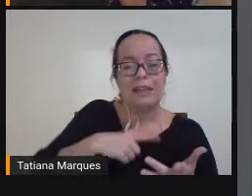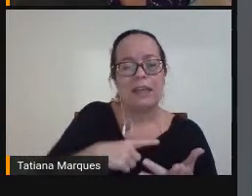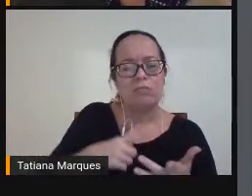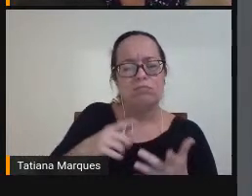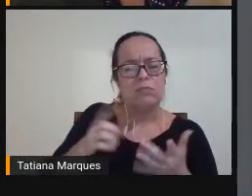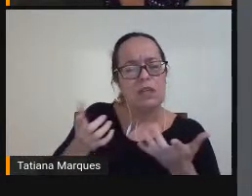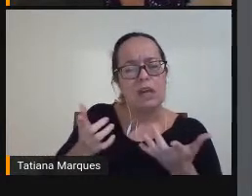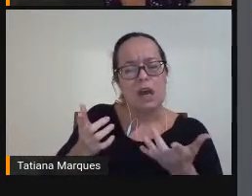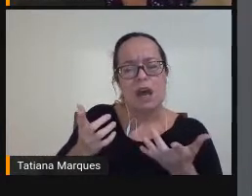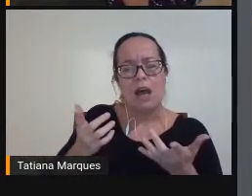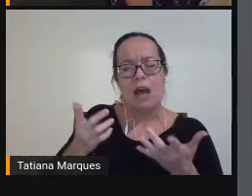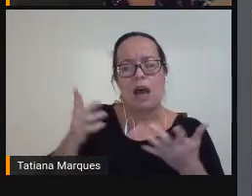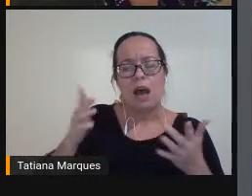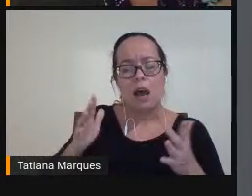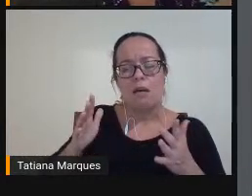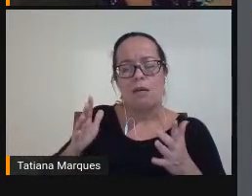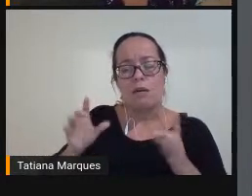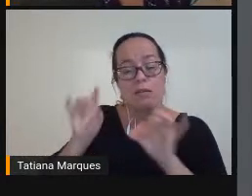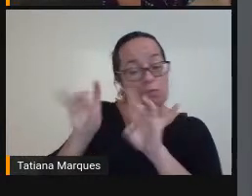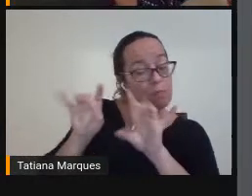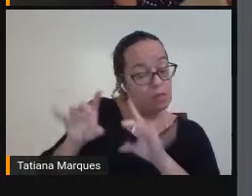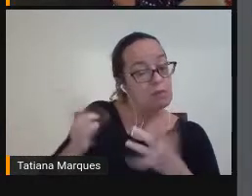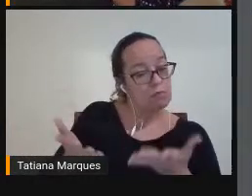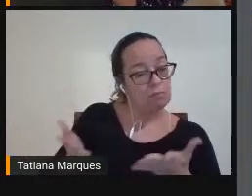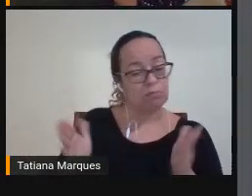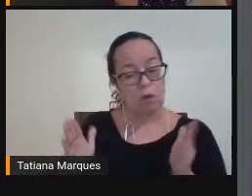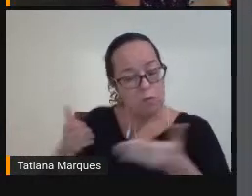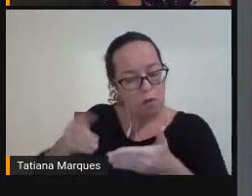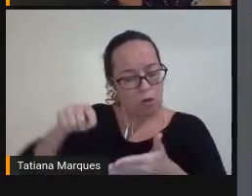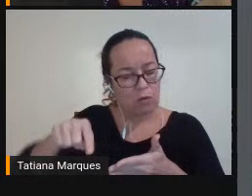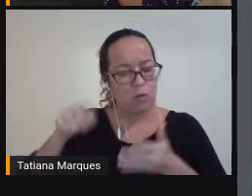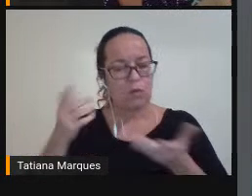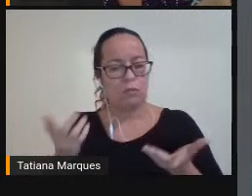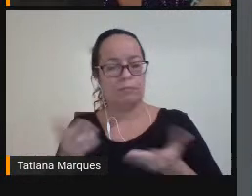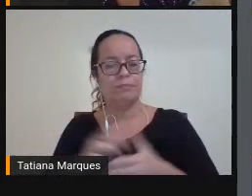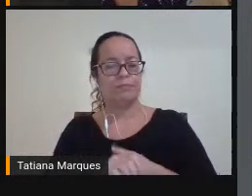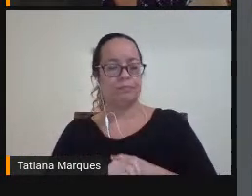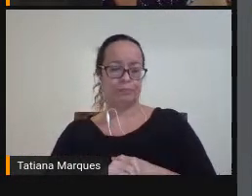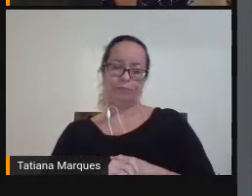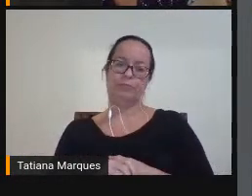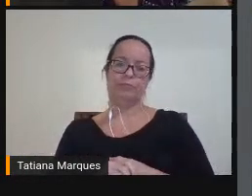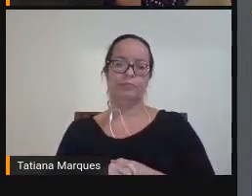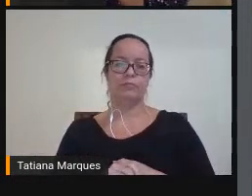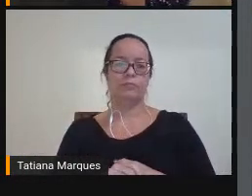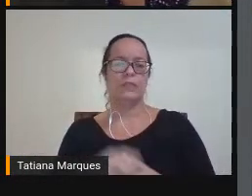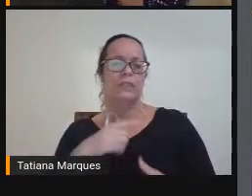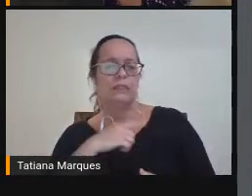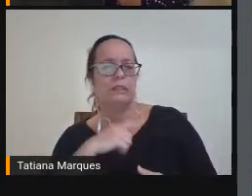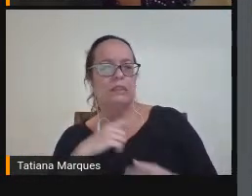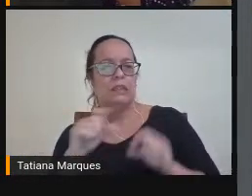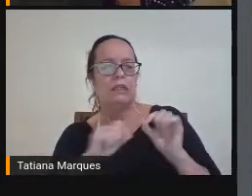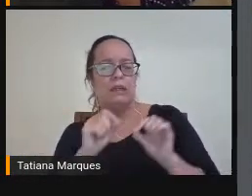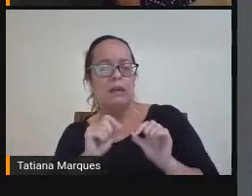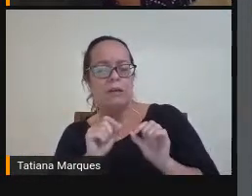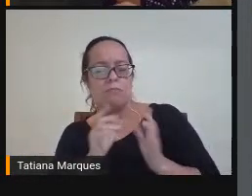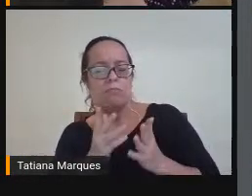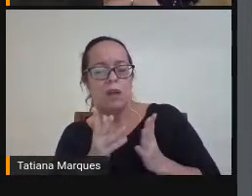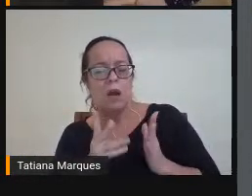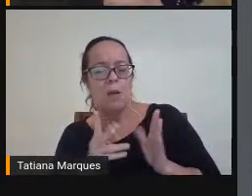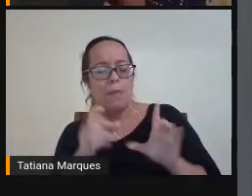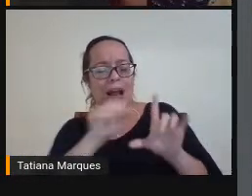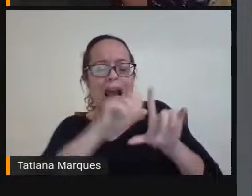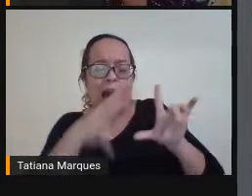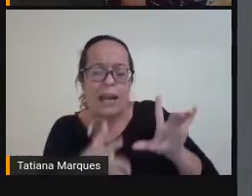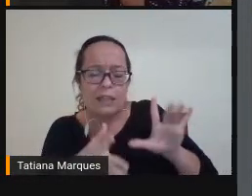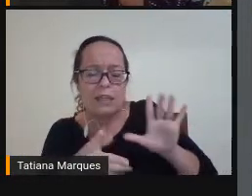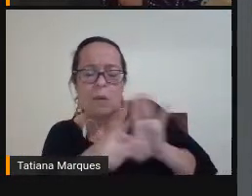Essas Especificidades Por muito tempo Elas foram Tidas Como Um